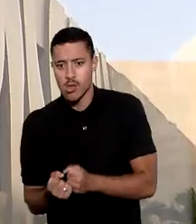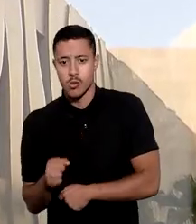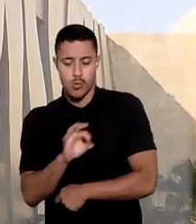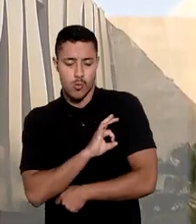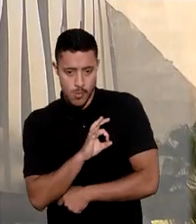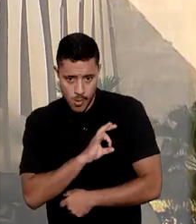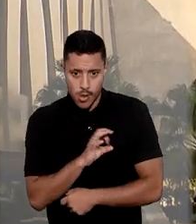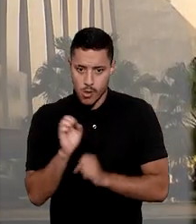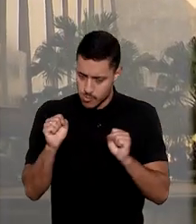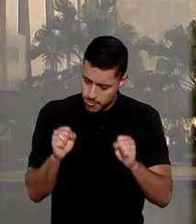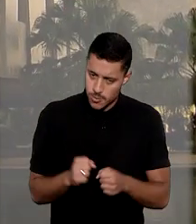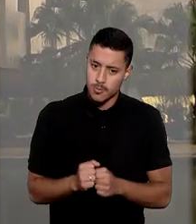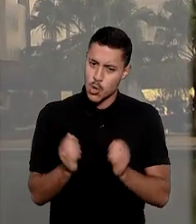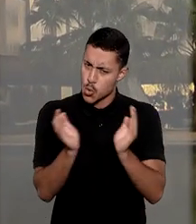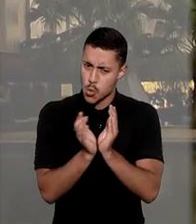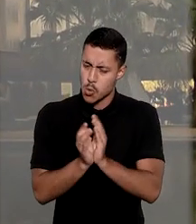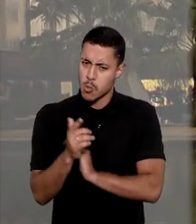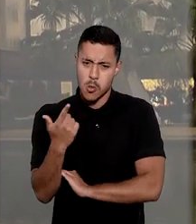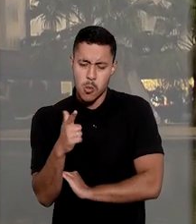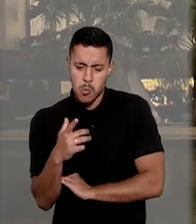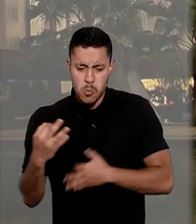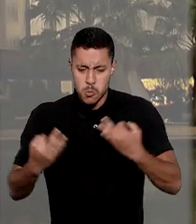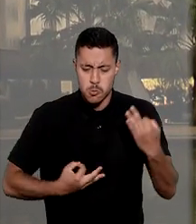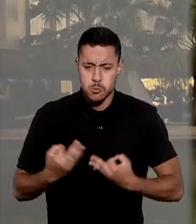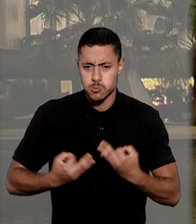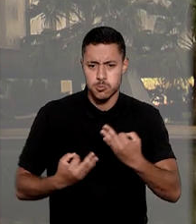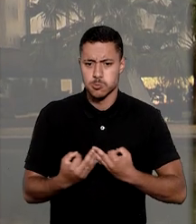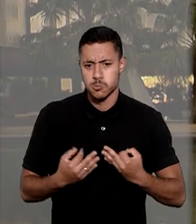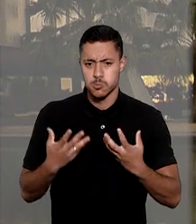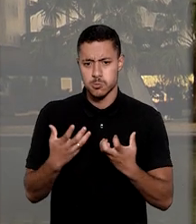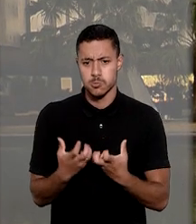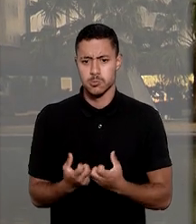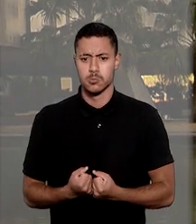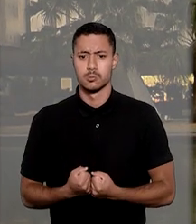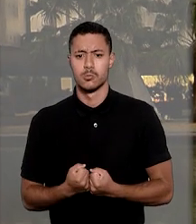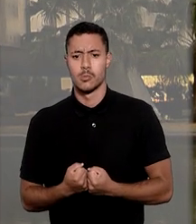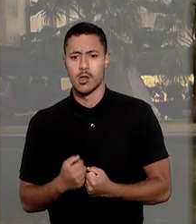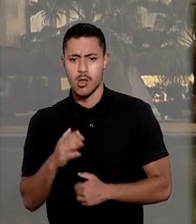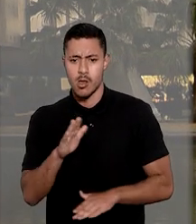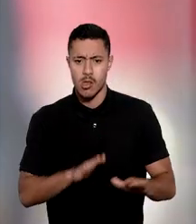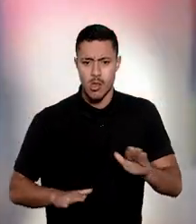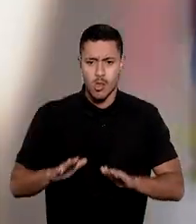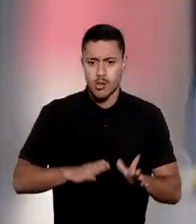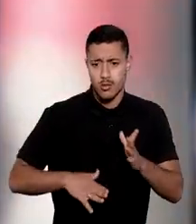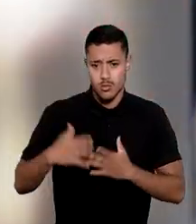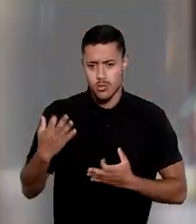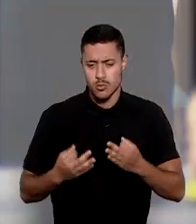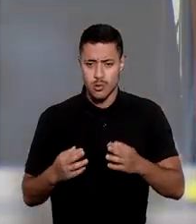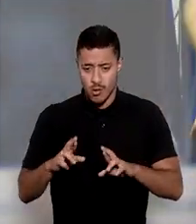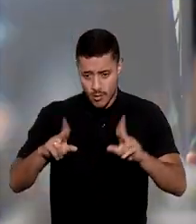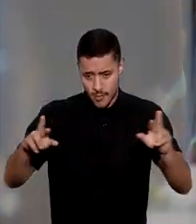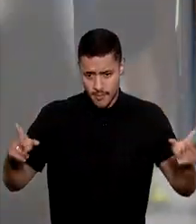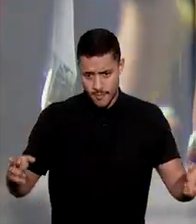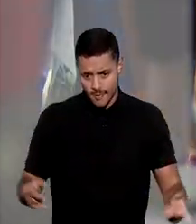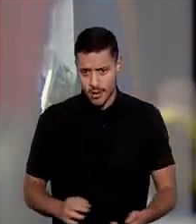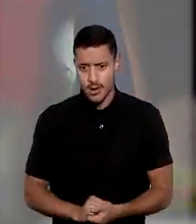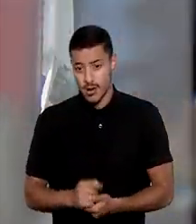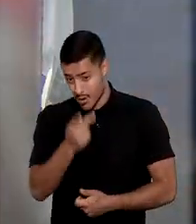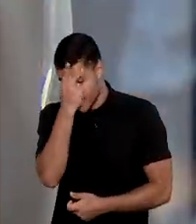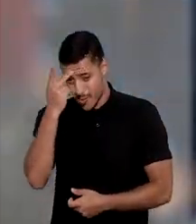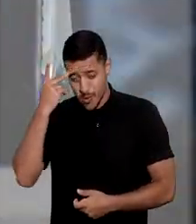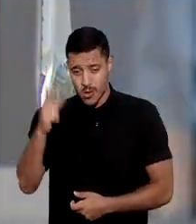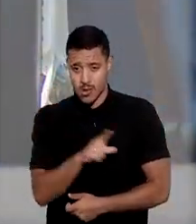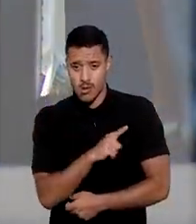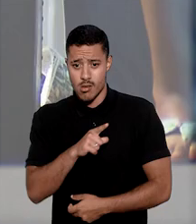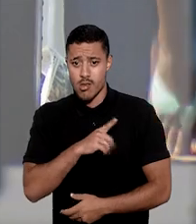policial. Para o colegiado, não há justificativa plausível para que seja dado tratamento jurídico distinto entre as pessoas